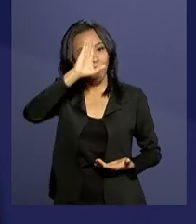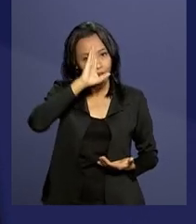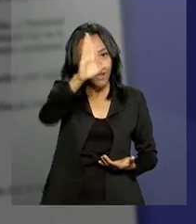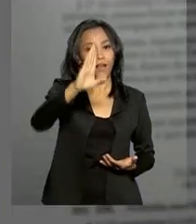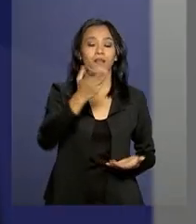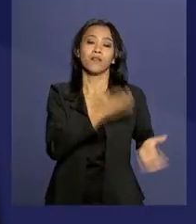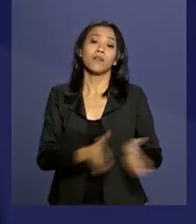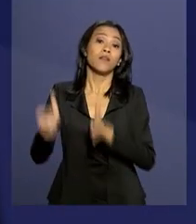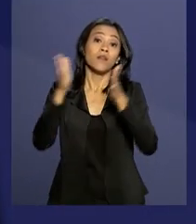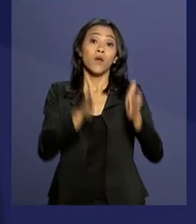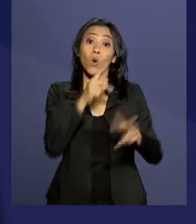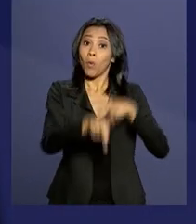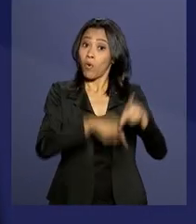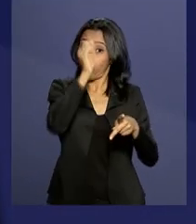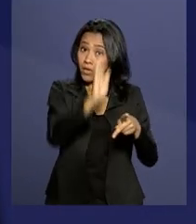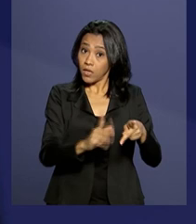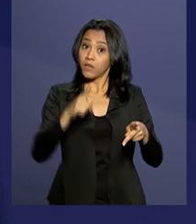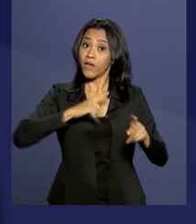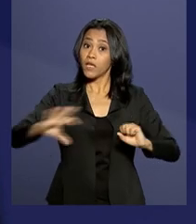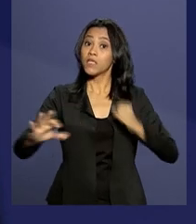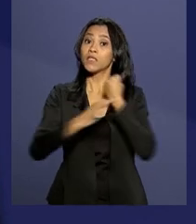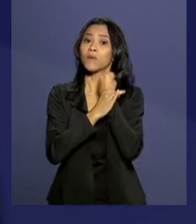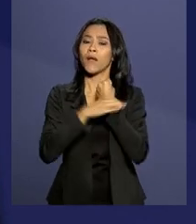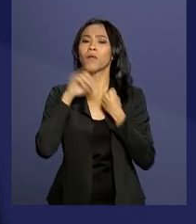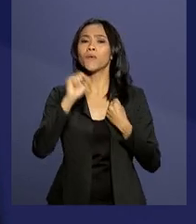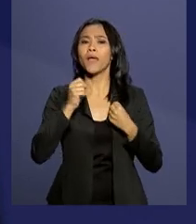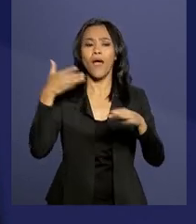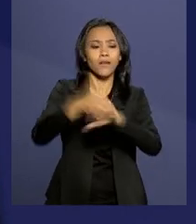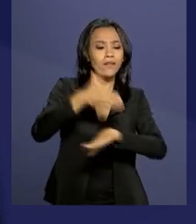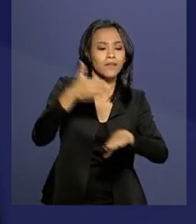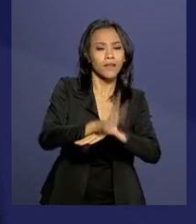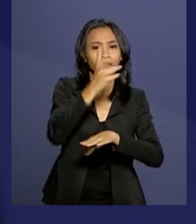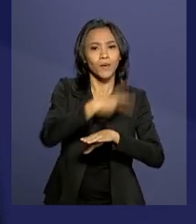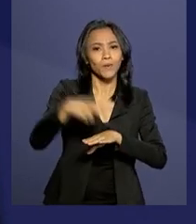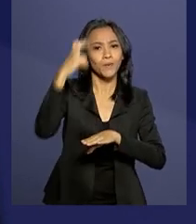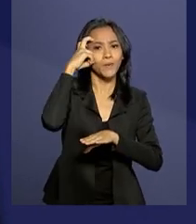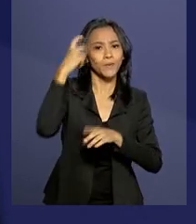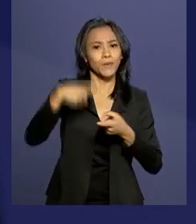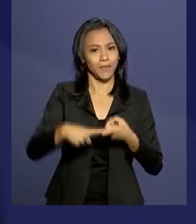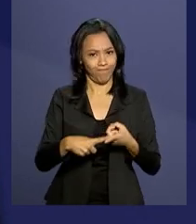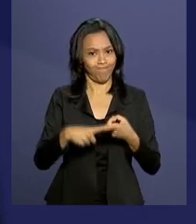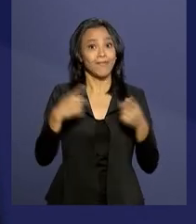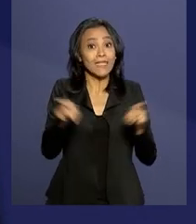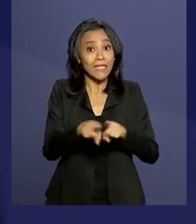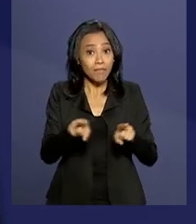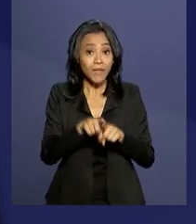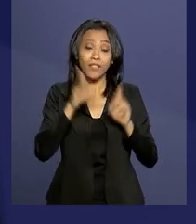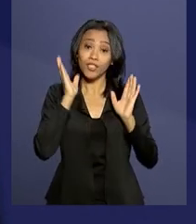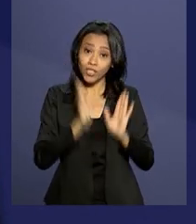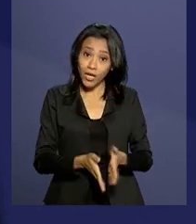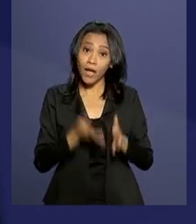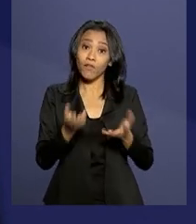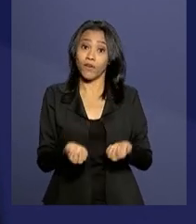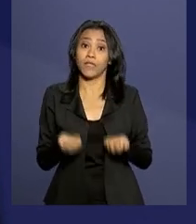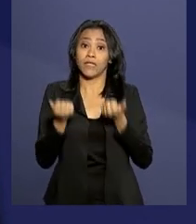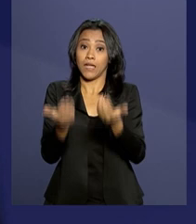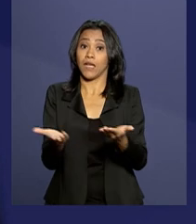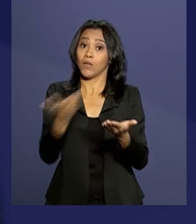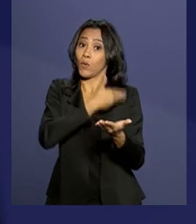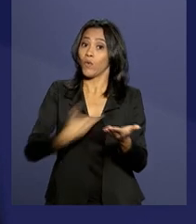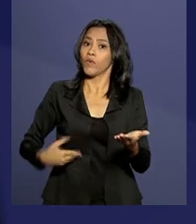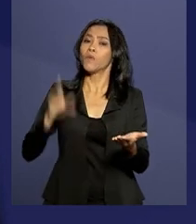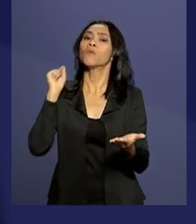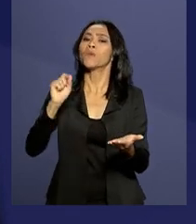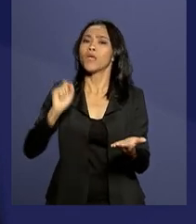Os brasileiros tiveram assegurado o pleno acesso à cultura. Bem como foi repassada ao Estado a